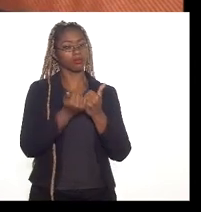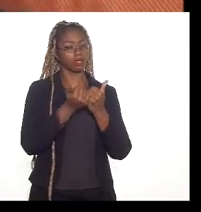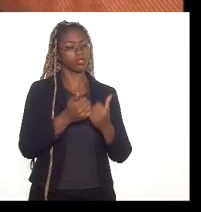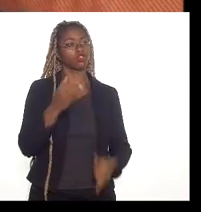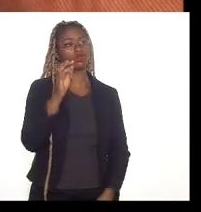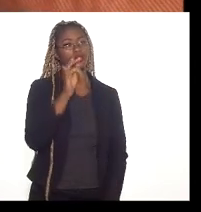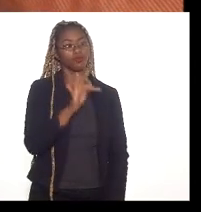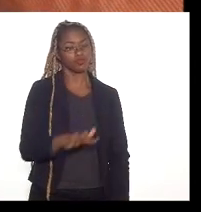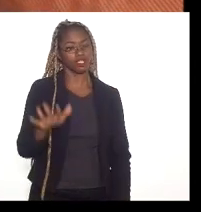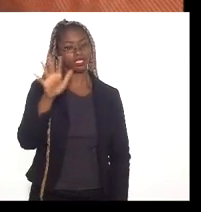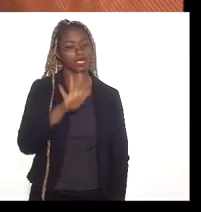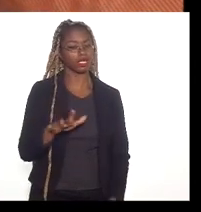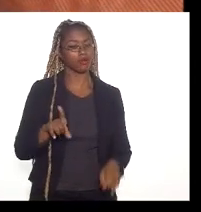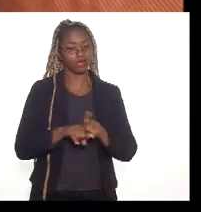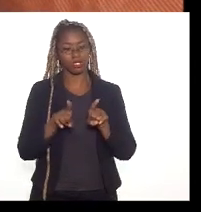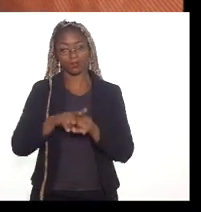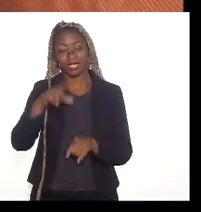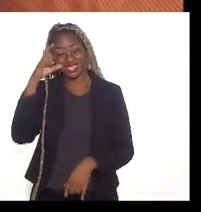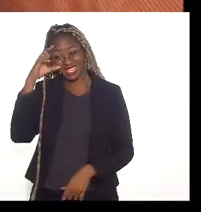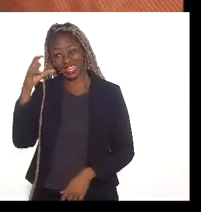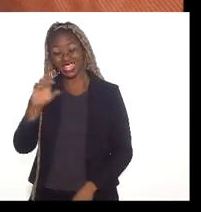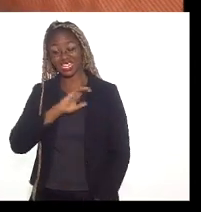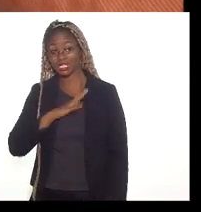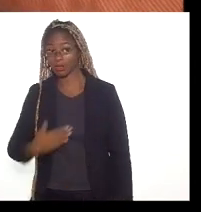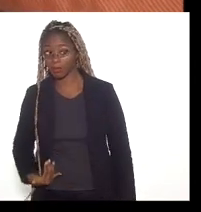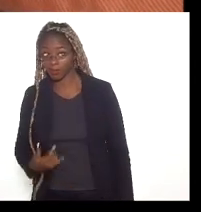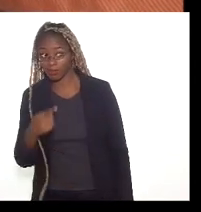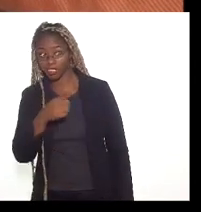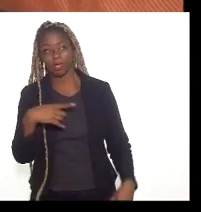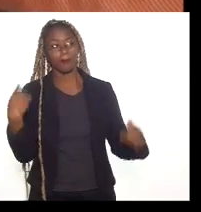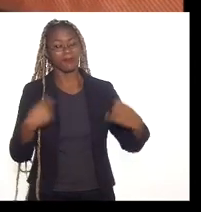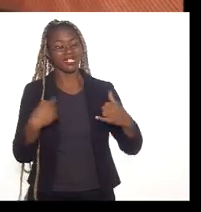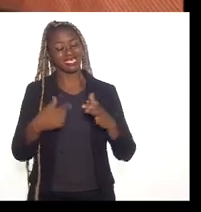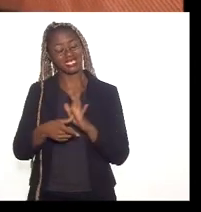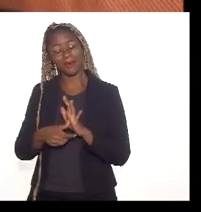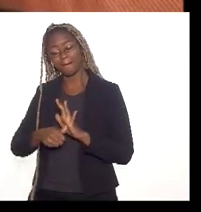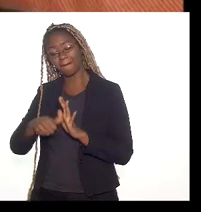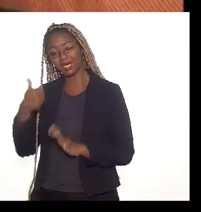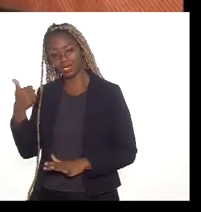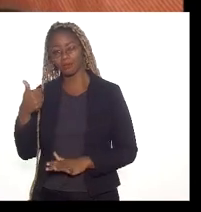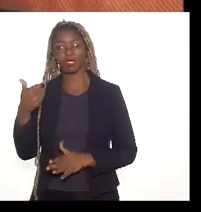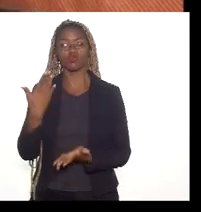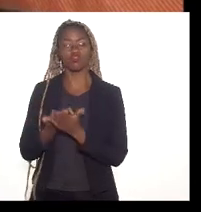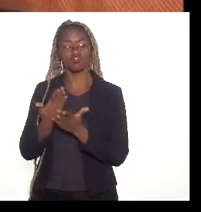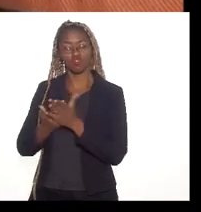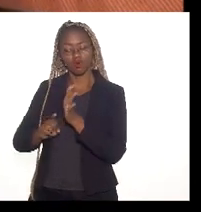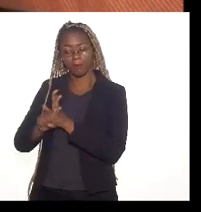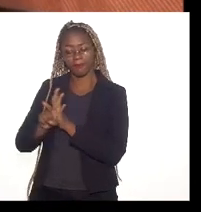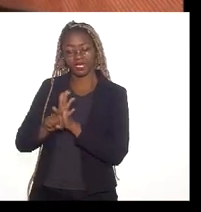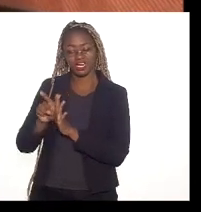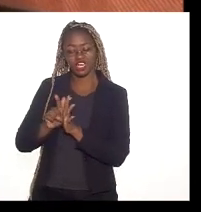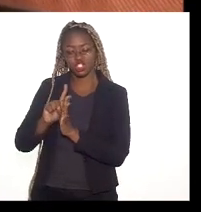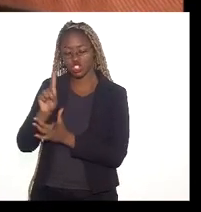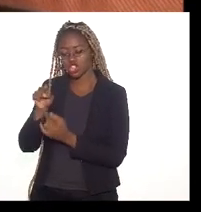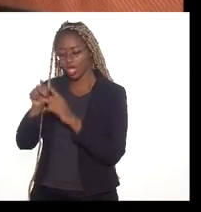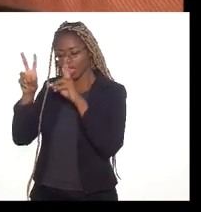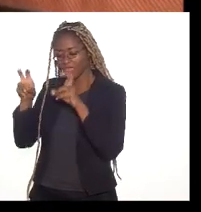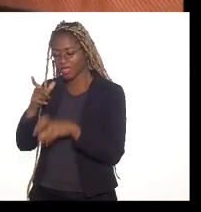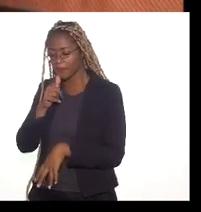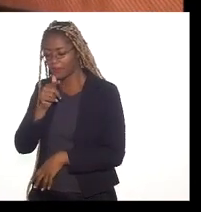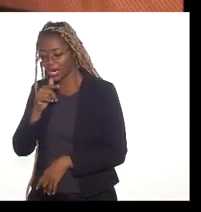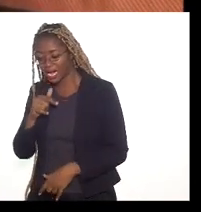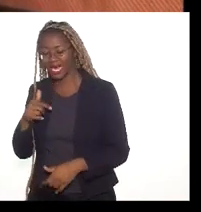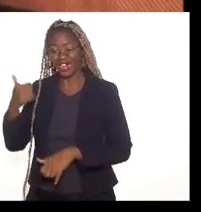ou sobre o interesse público na área seja precedida de estudos hidrológicos, que haja toda uma análise